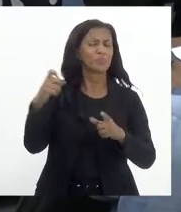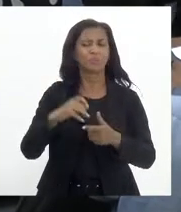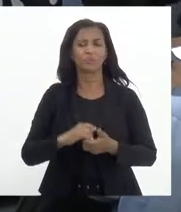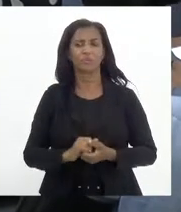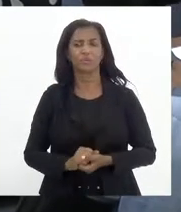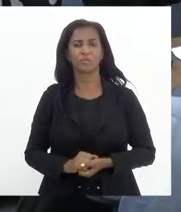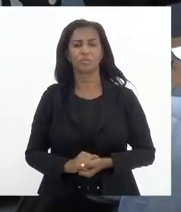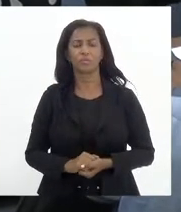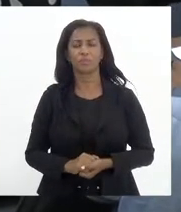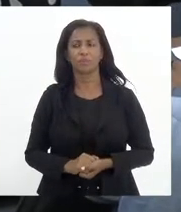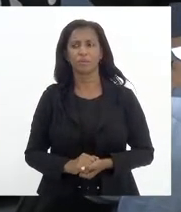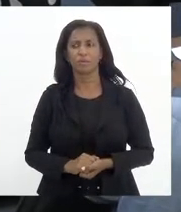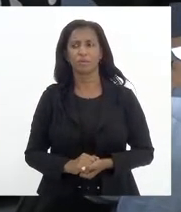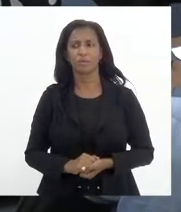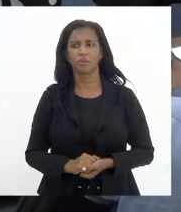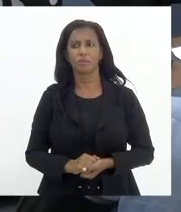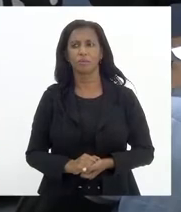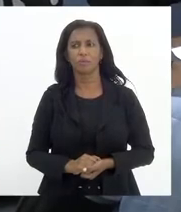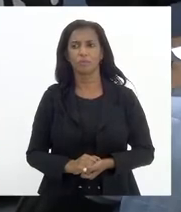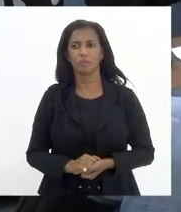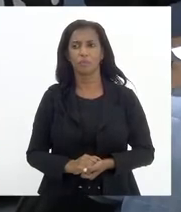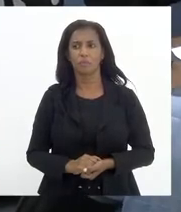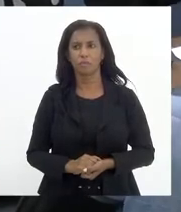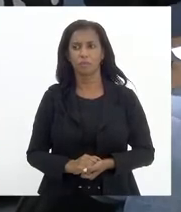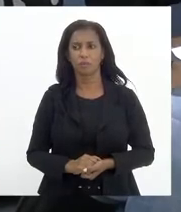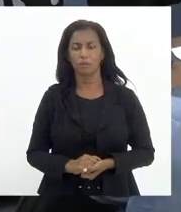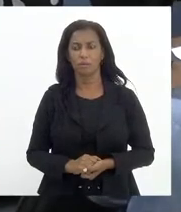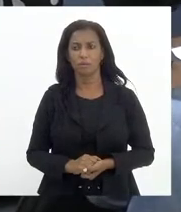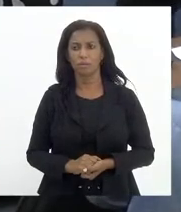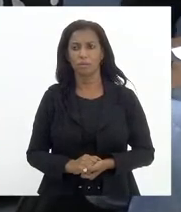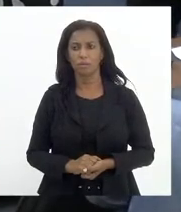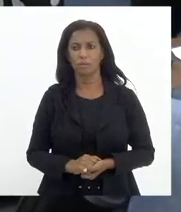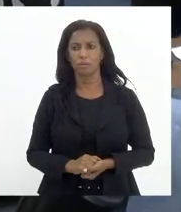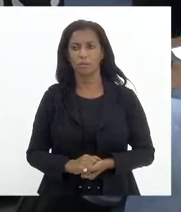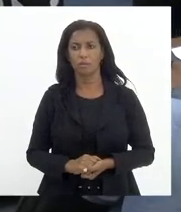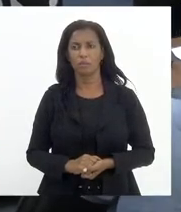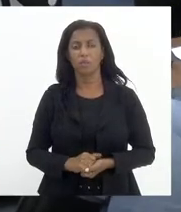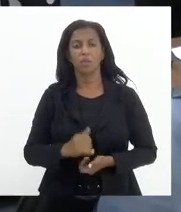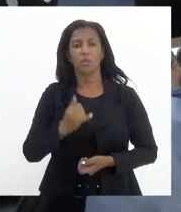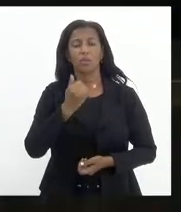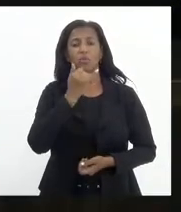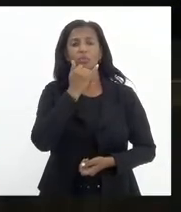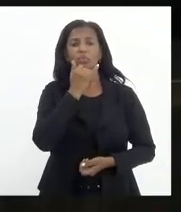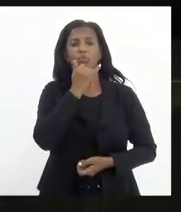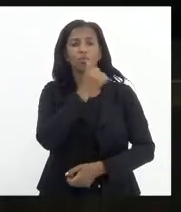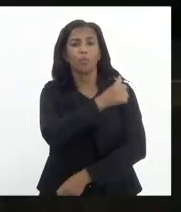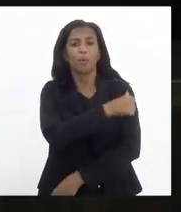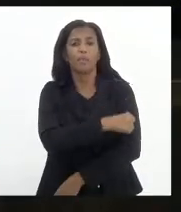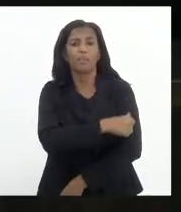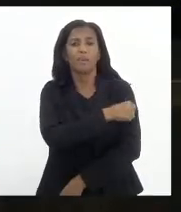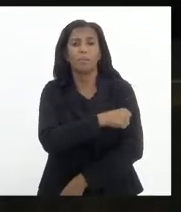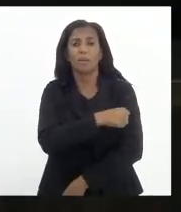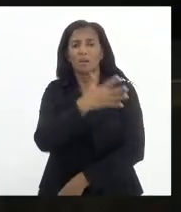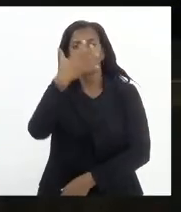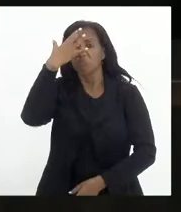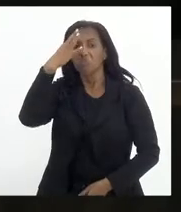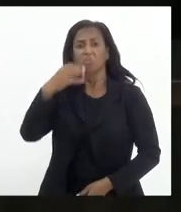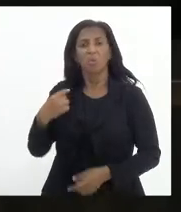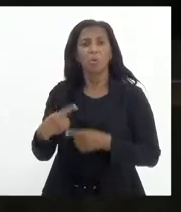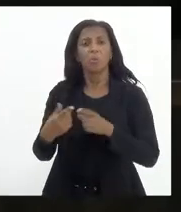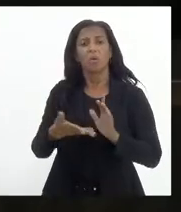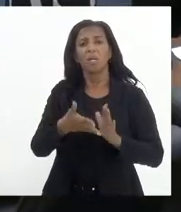não entendi qual o motivo de tirá-lo de pauta agora. Porque tem que aguardar o texto do substitutivo da CCJ.